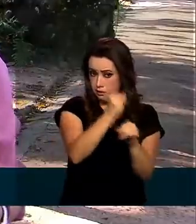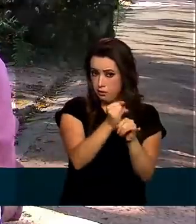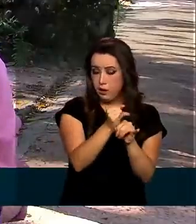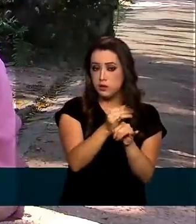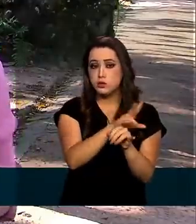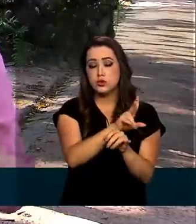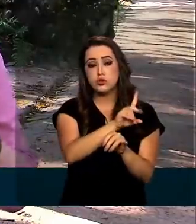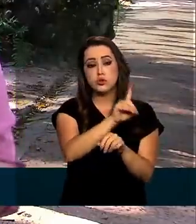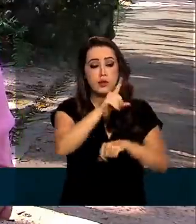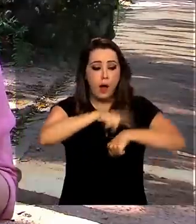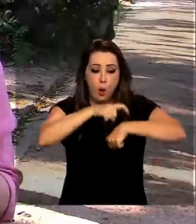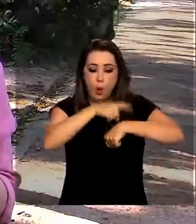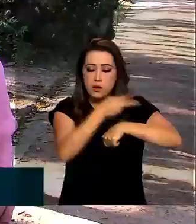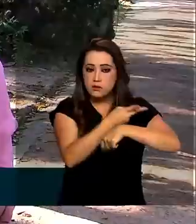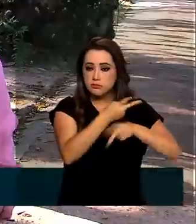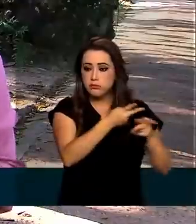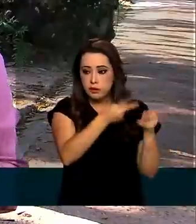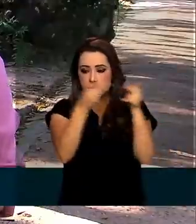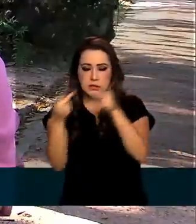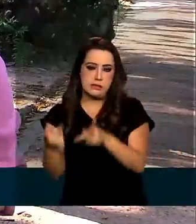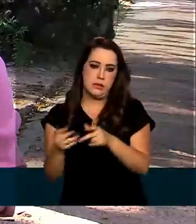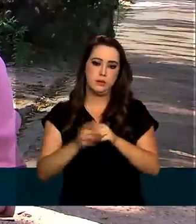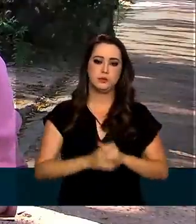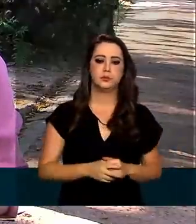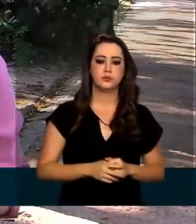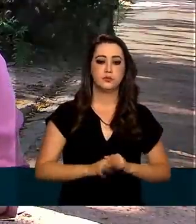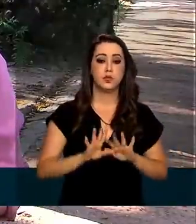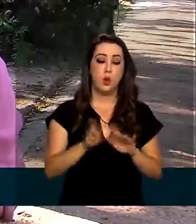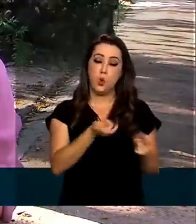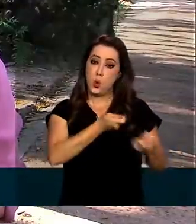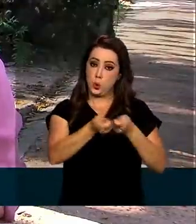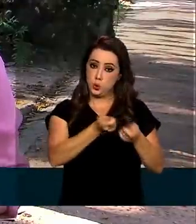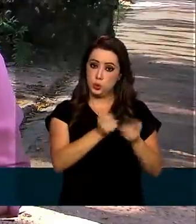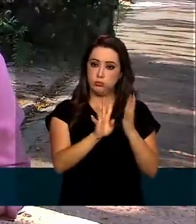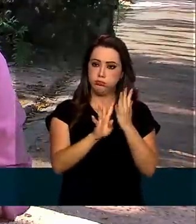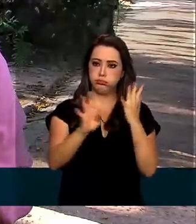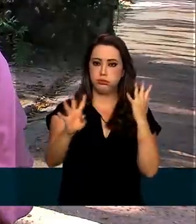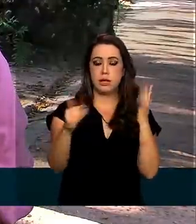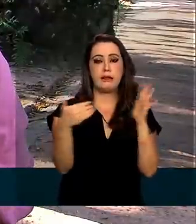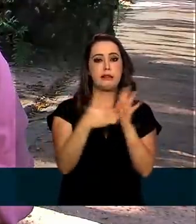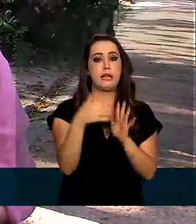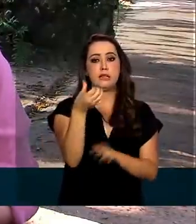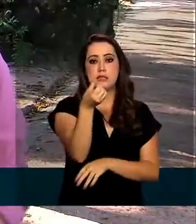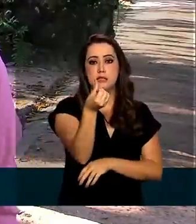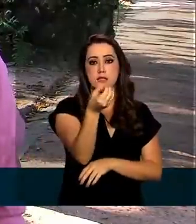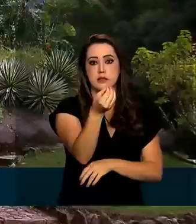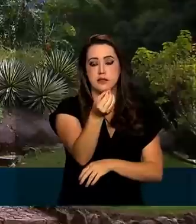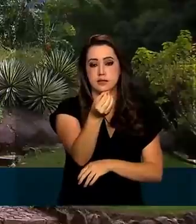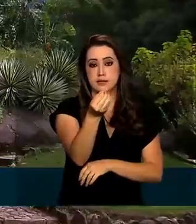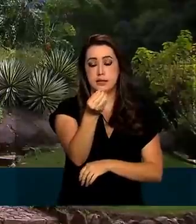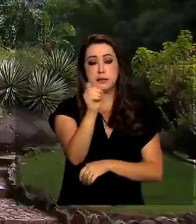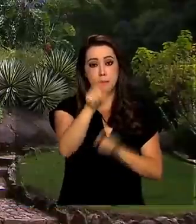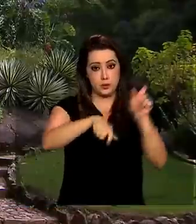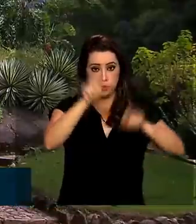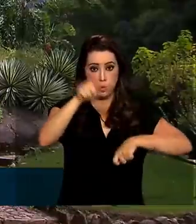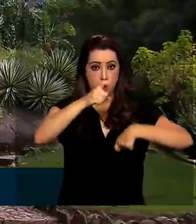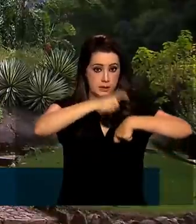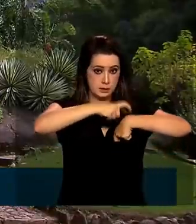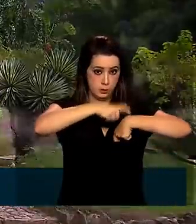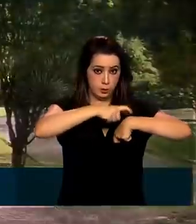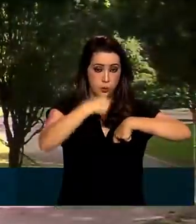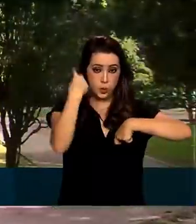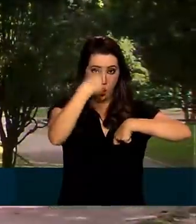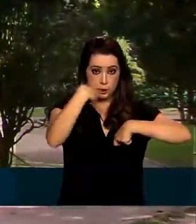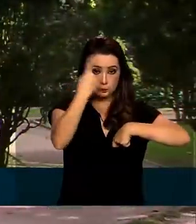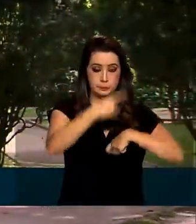Com isso, gente consegue ter um controle desse fluxo e, nesse primeiro momento, a gente está agendando até 60 pessoas por hora. Quem vai ao Jardim Botânico